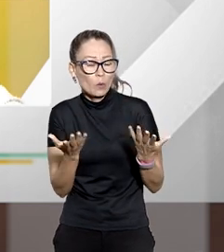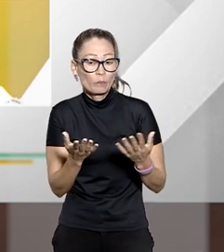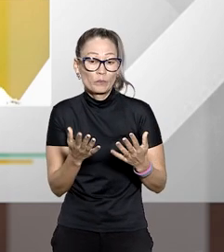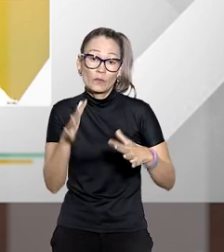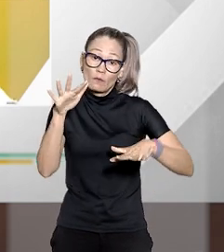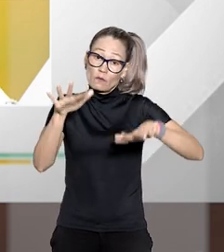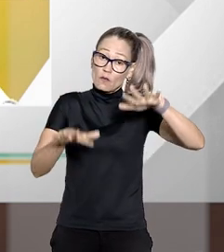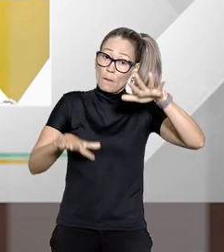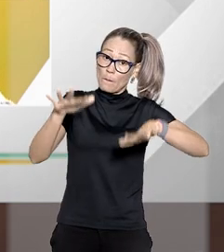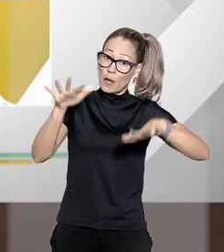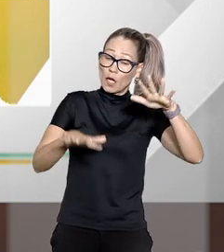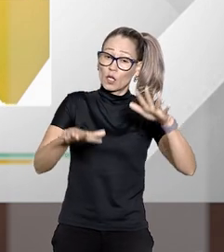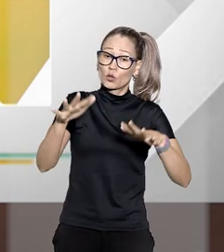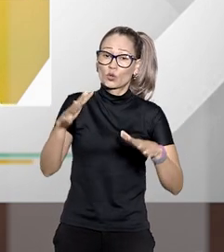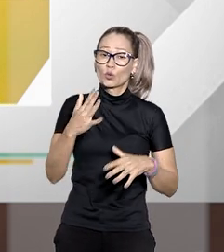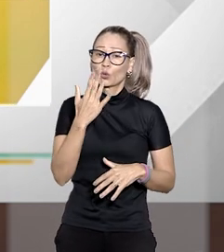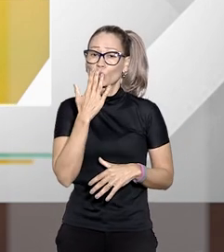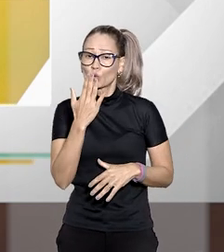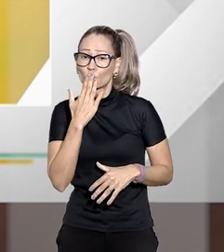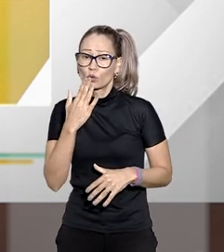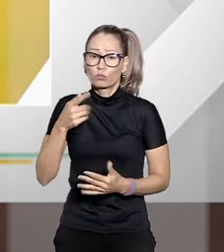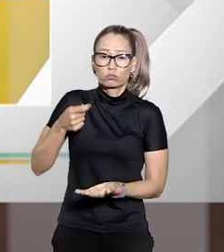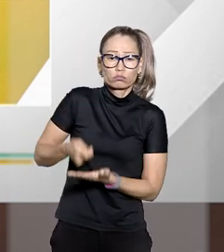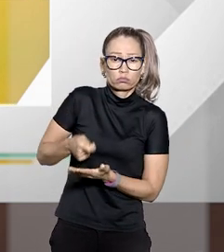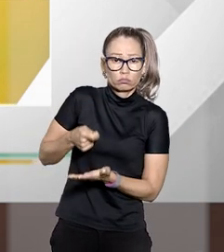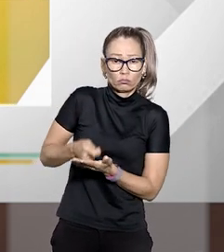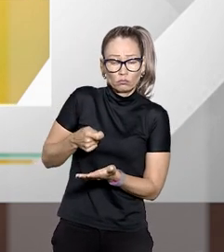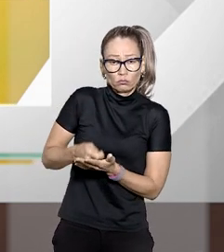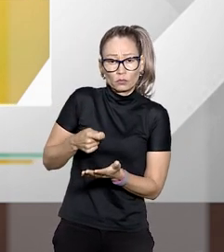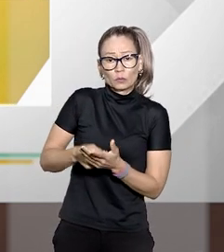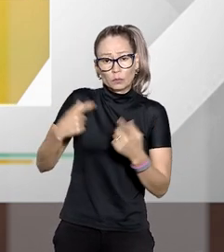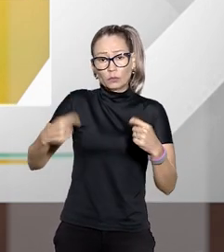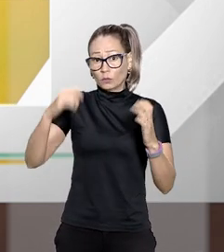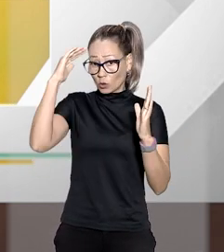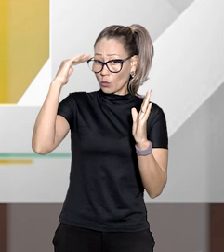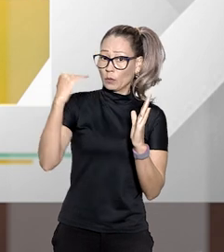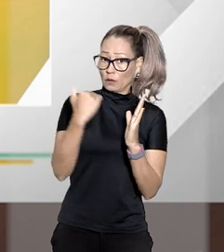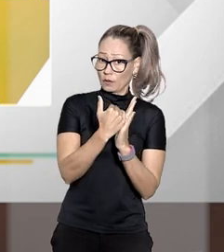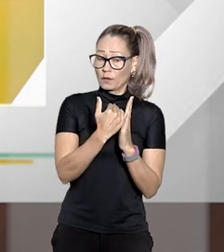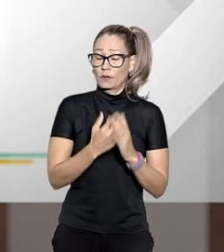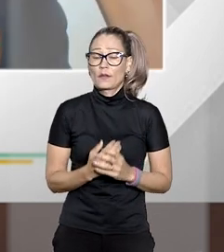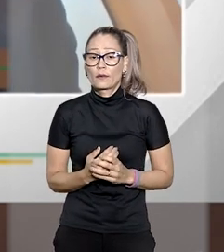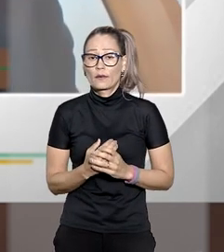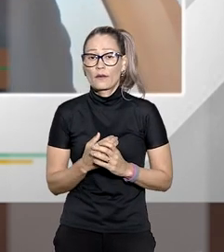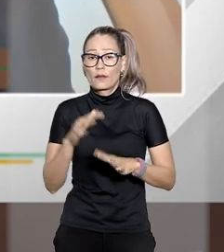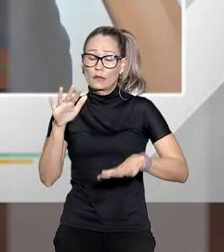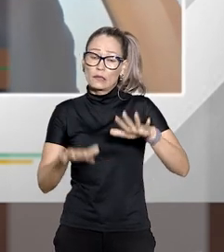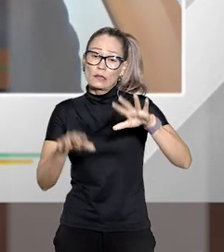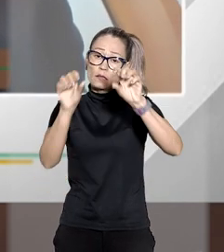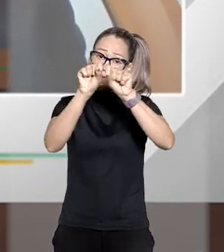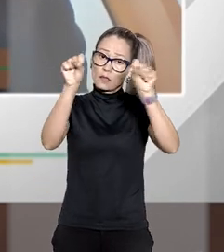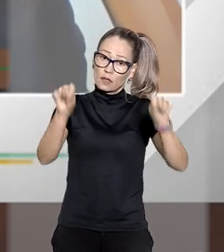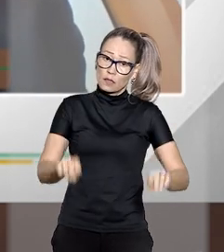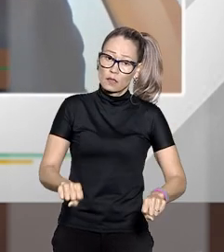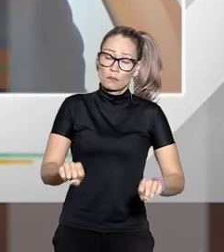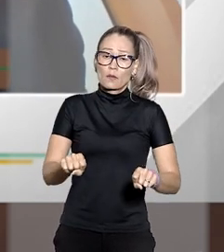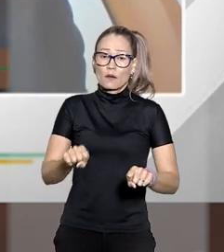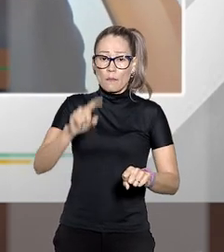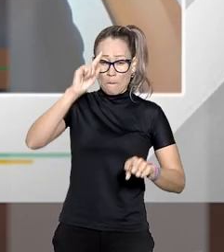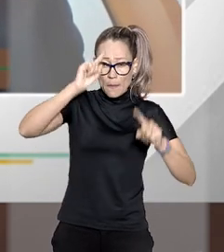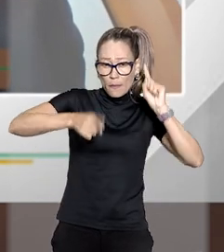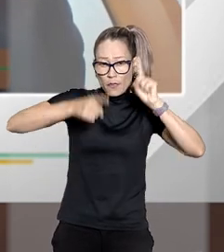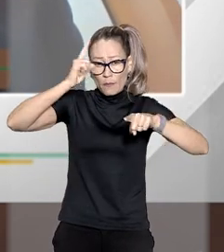depende do tipo dependendo do tipo de obrigação a ser cumprida ela vai ser uma sistemática de